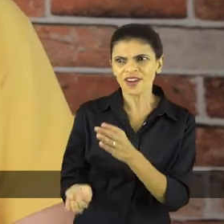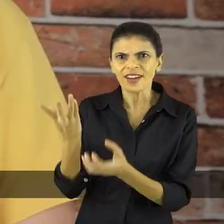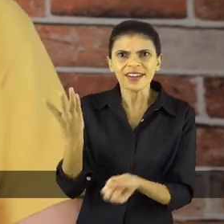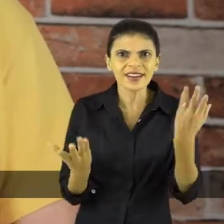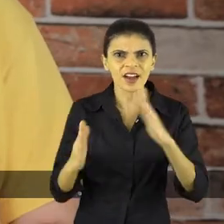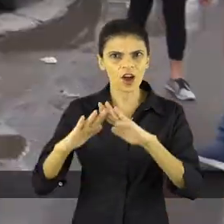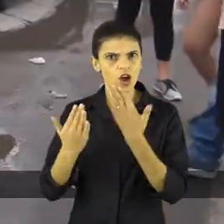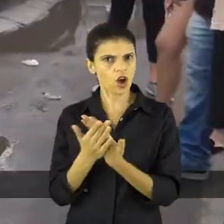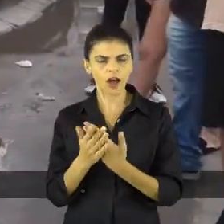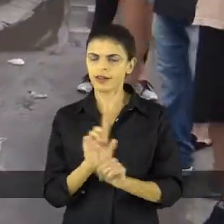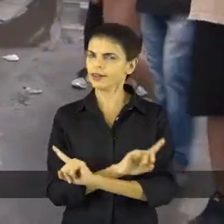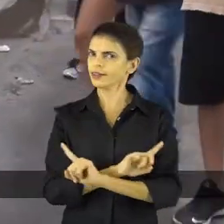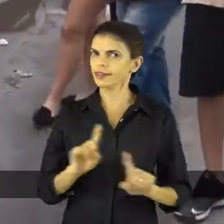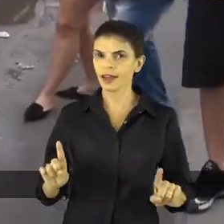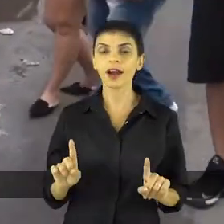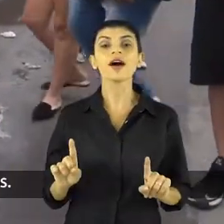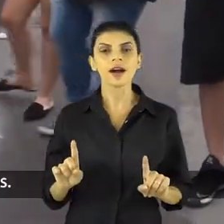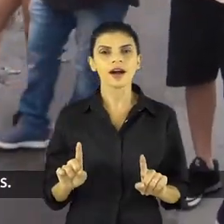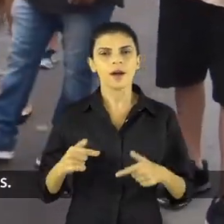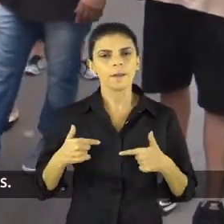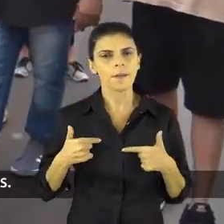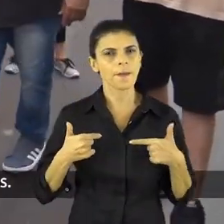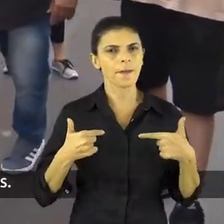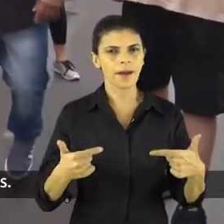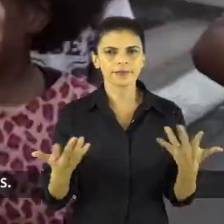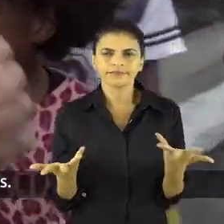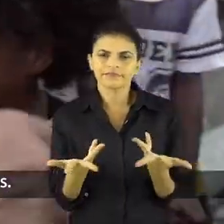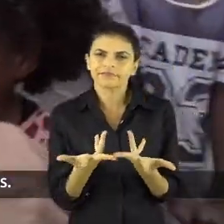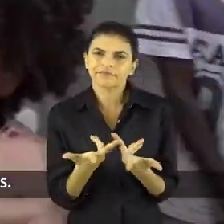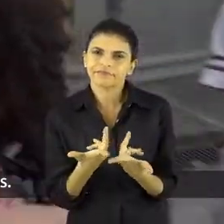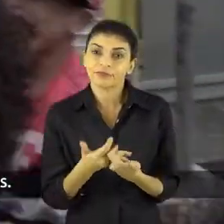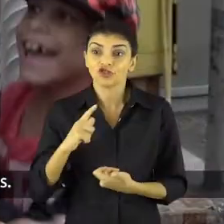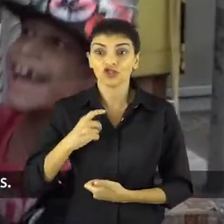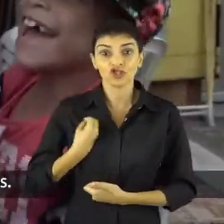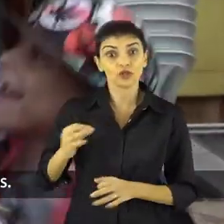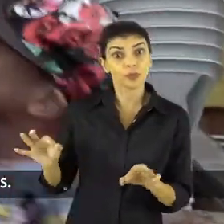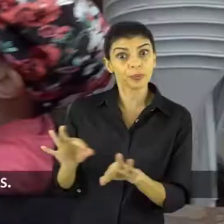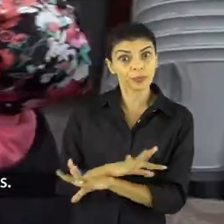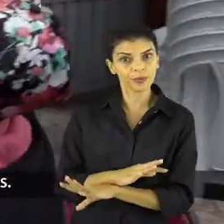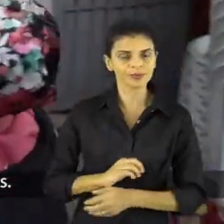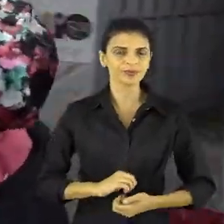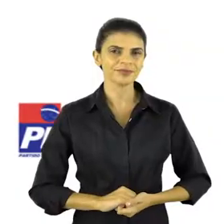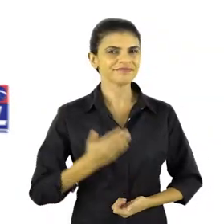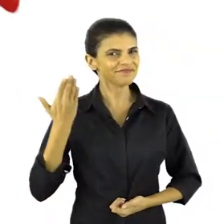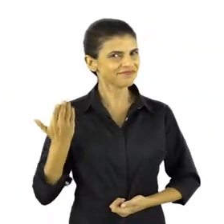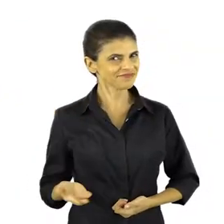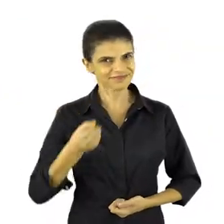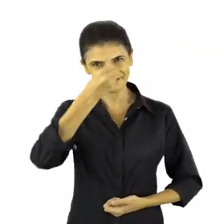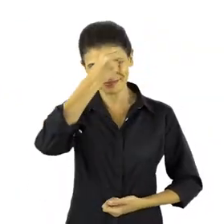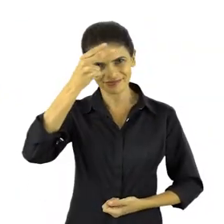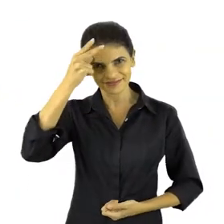novos colégios, precisamos sim colocar para funcionar de forma digna o que já temos.